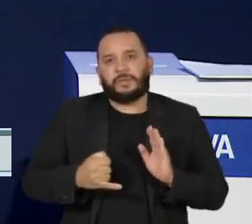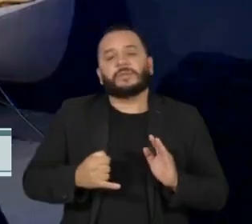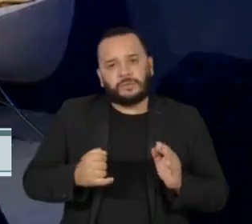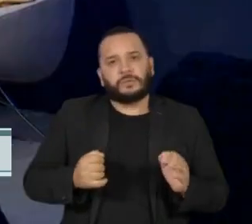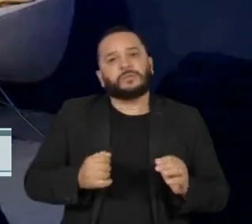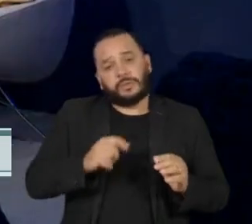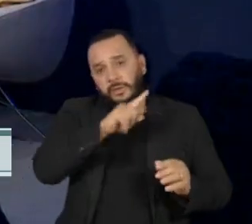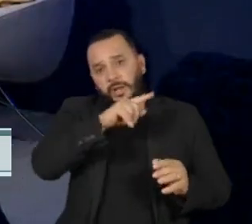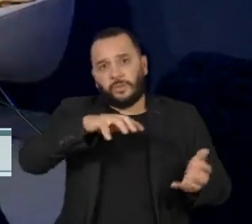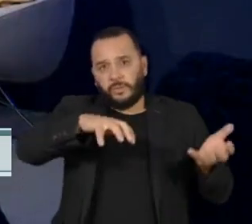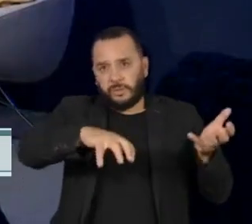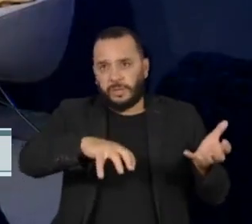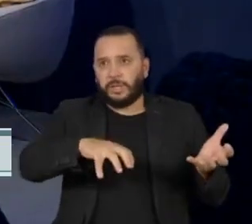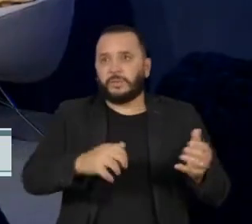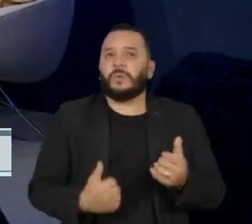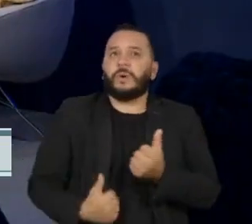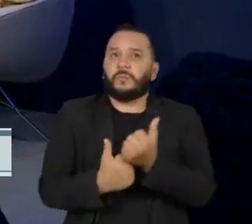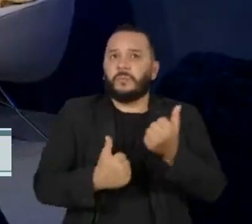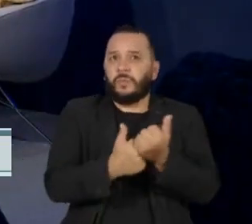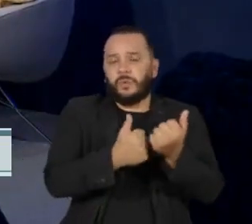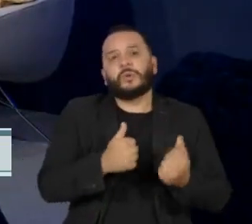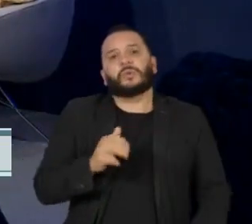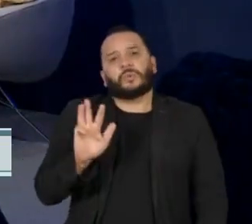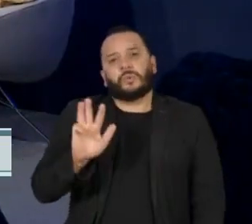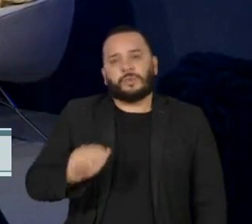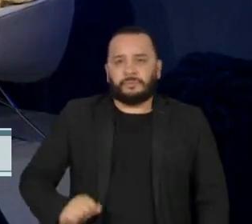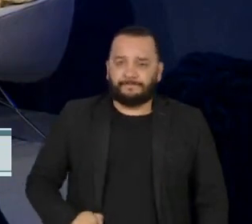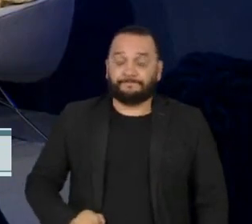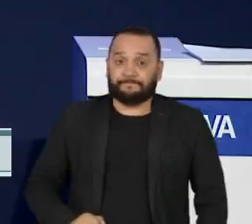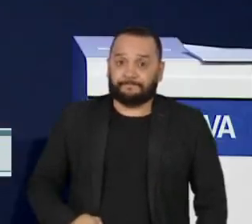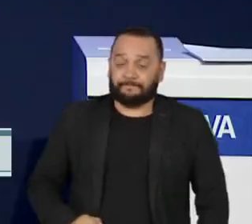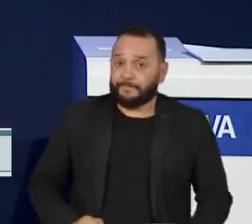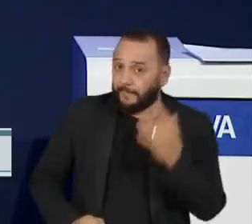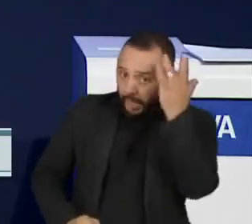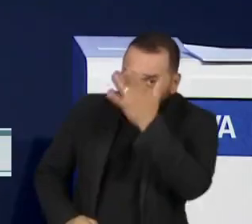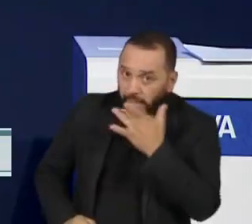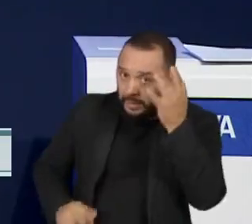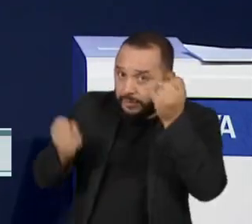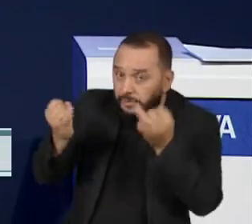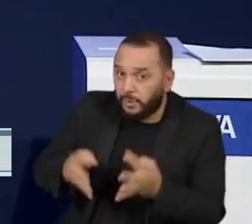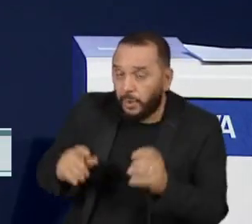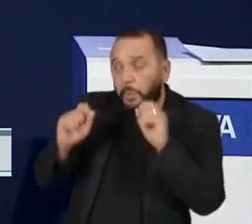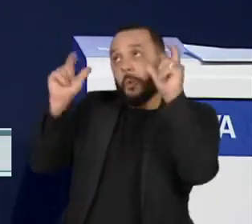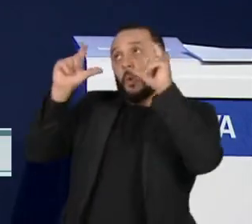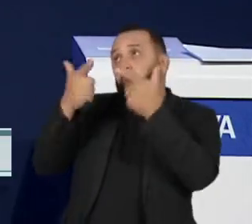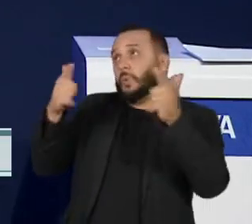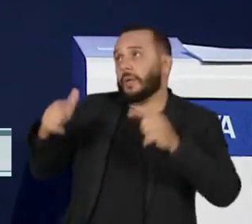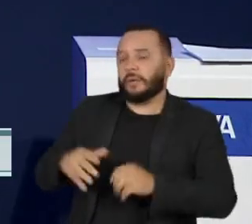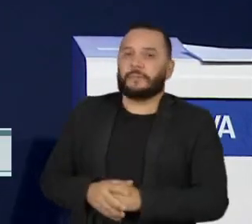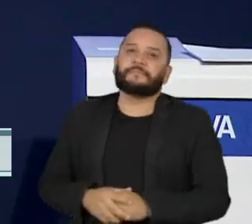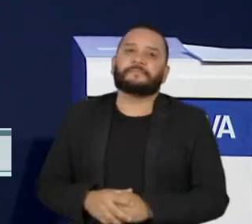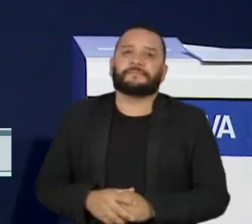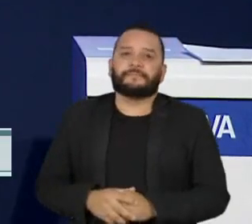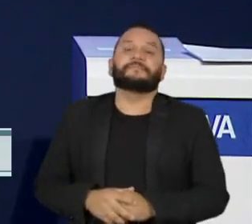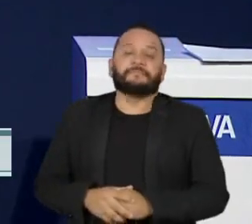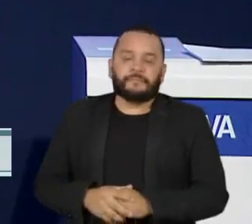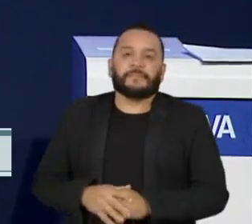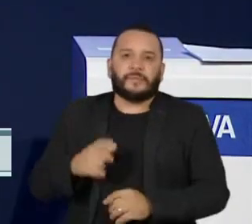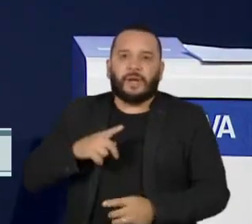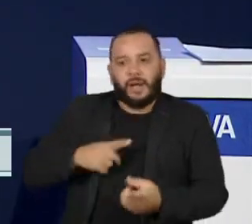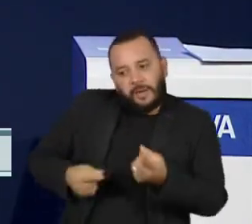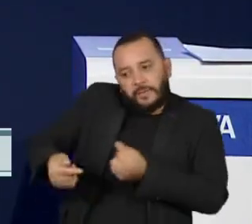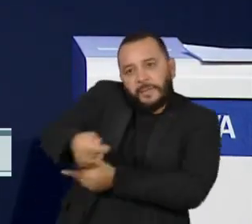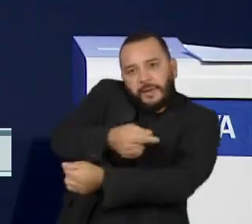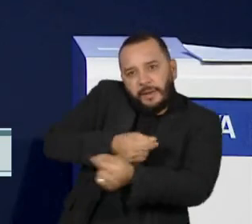Nacional com o apoio do governo Lula. Haddad reforçou que não haverá surpresas. O chamado mercado já entendeu